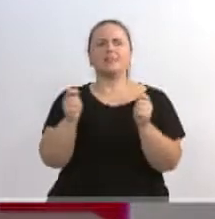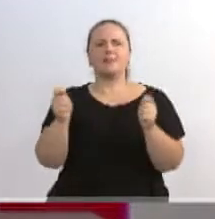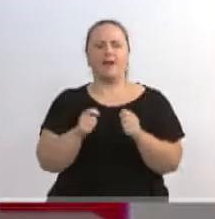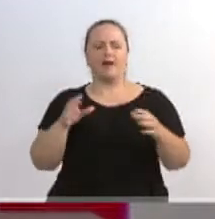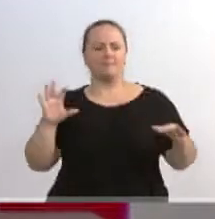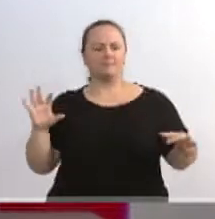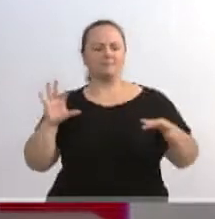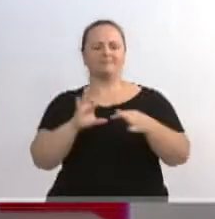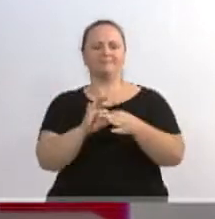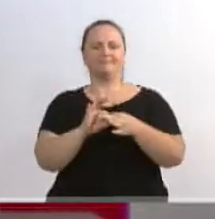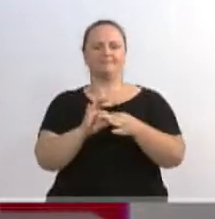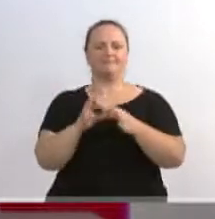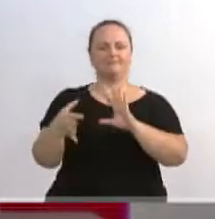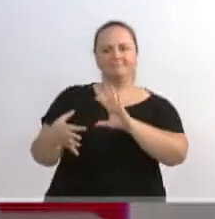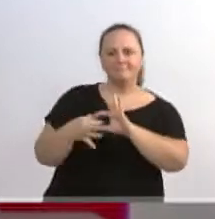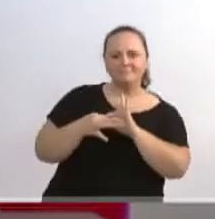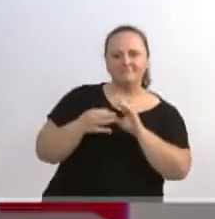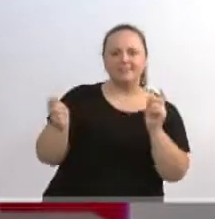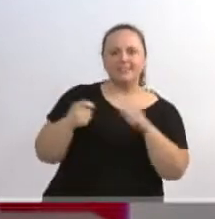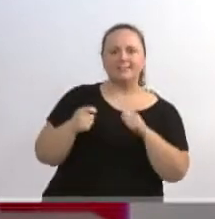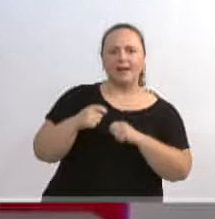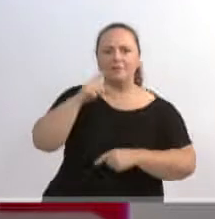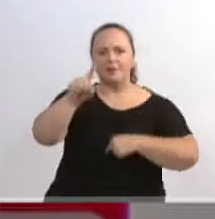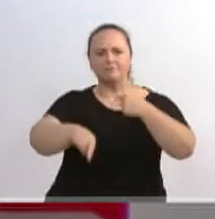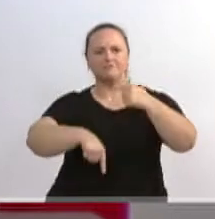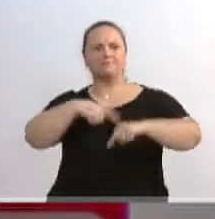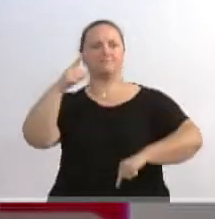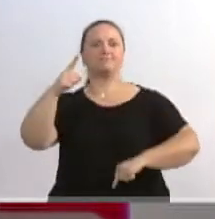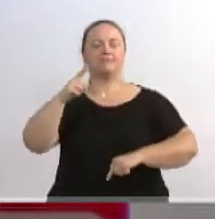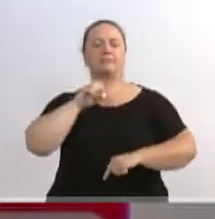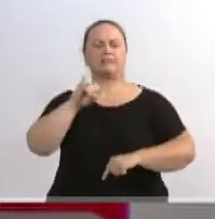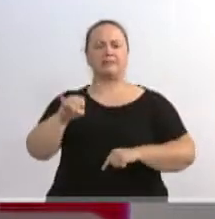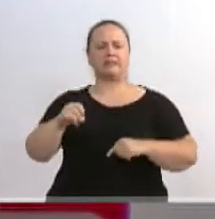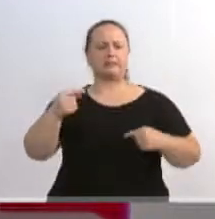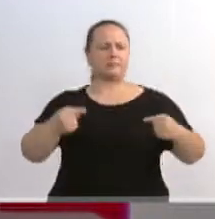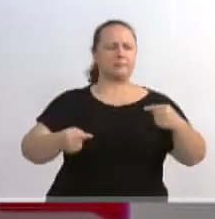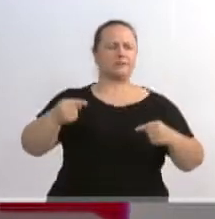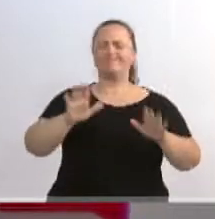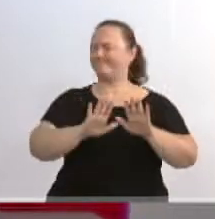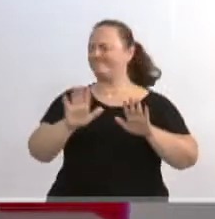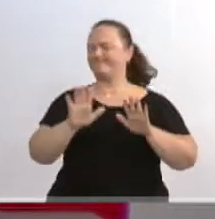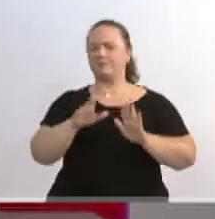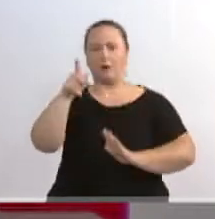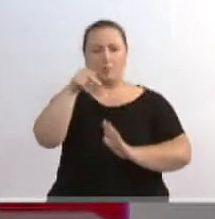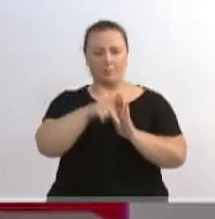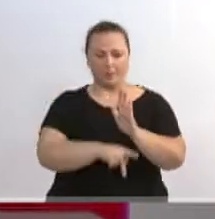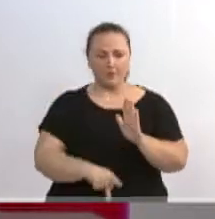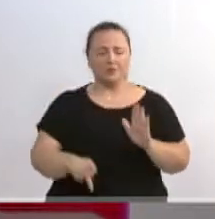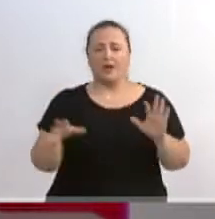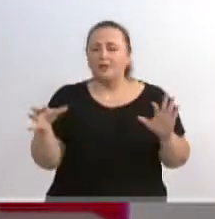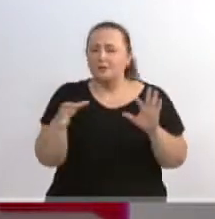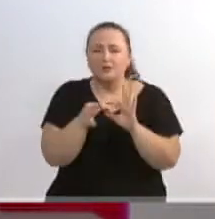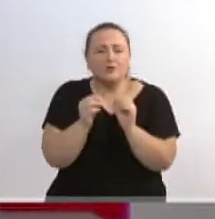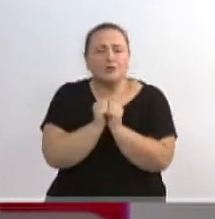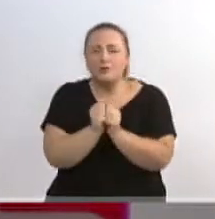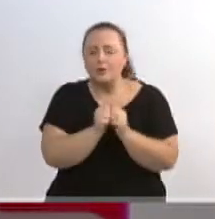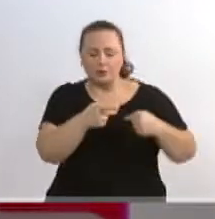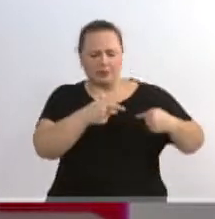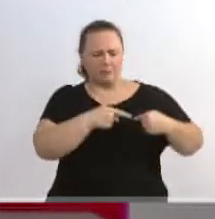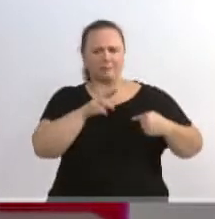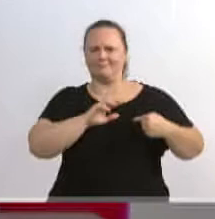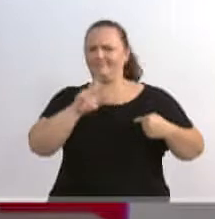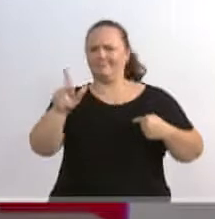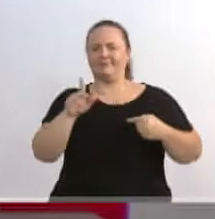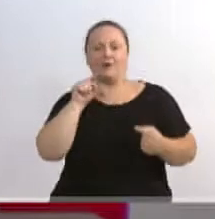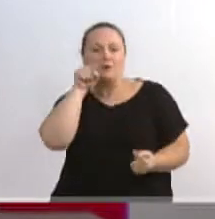ponte, encontrar um caminho de conexão, superar as nossas divergências políticas e construirmos projetos, por que não, com outros vereadores que também concordam, muita gente